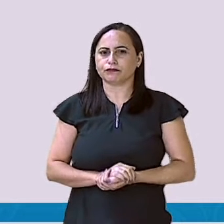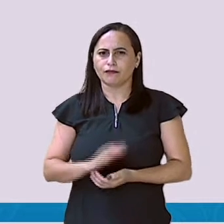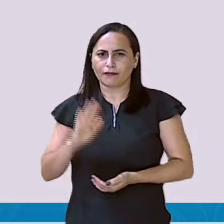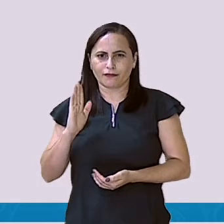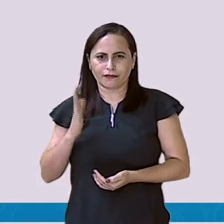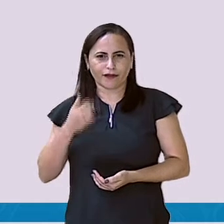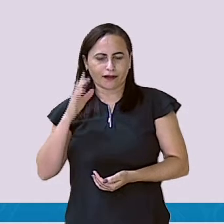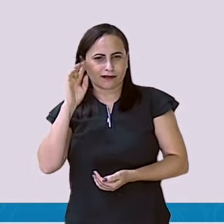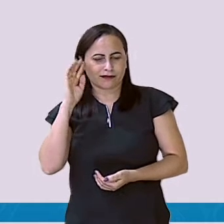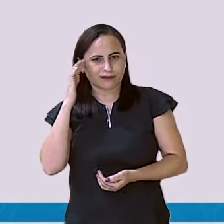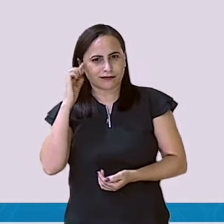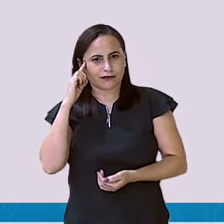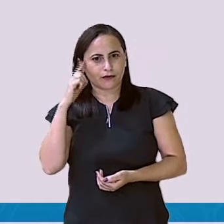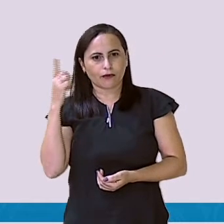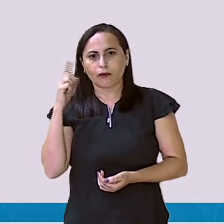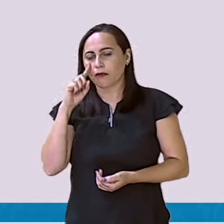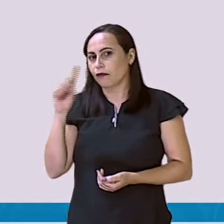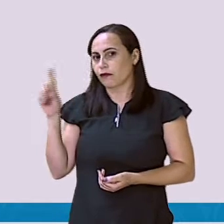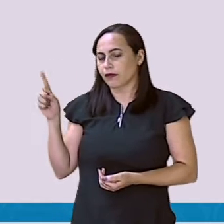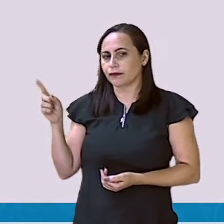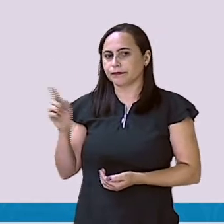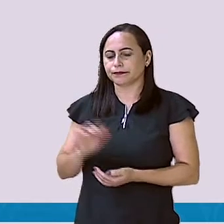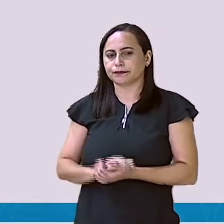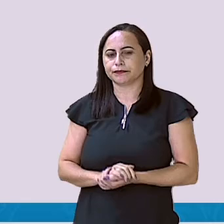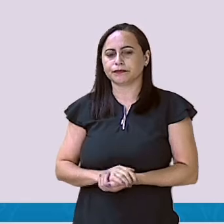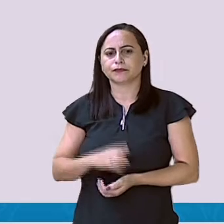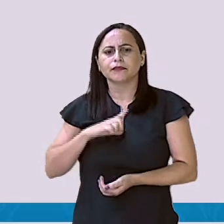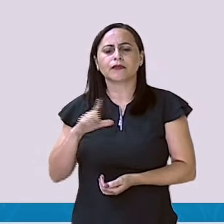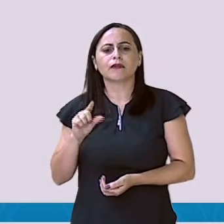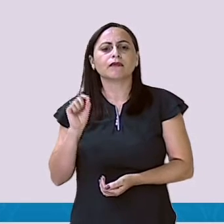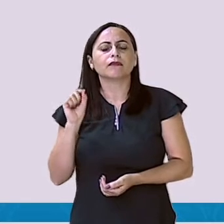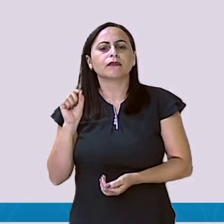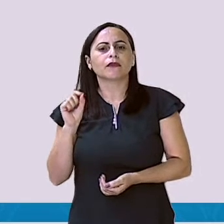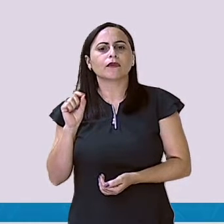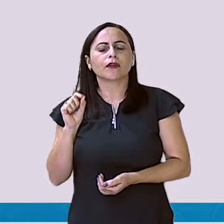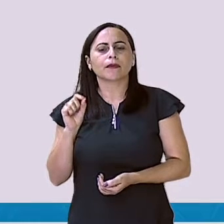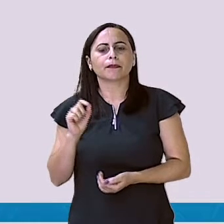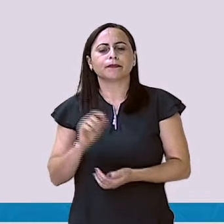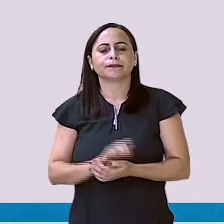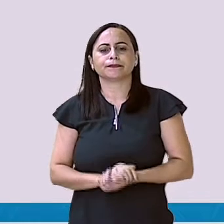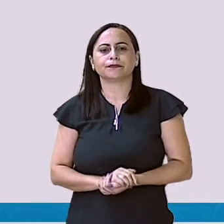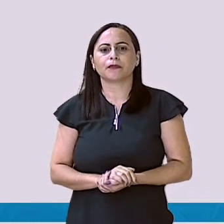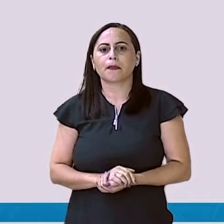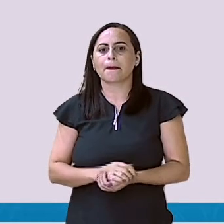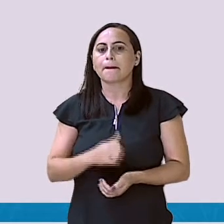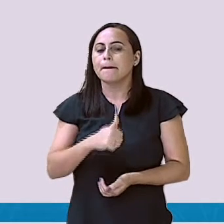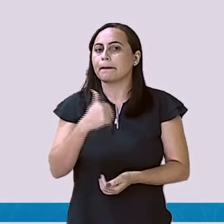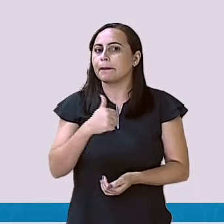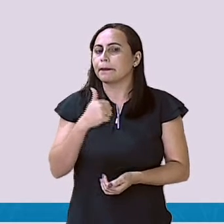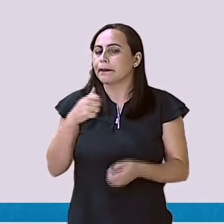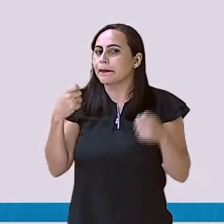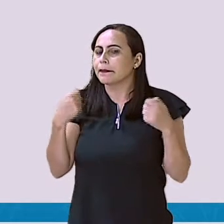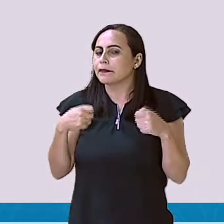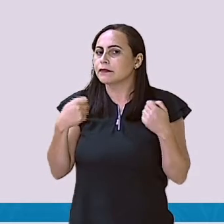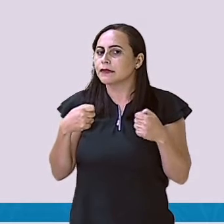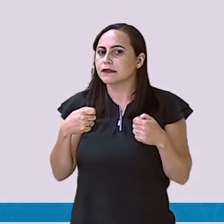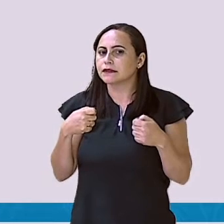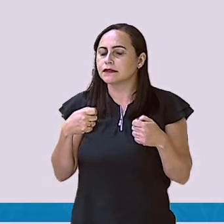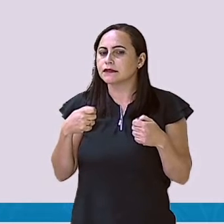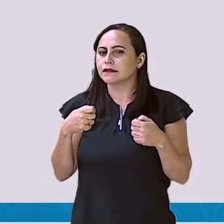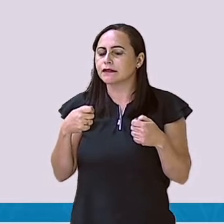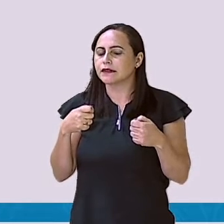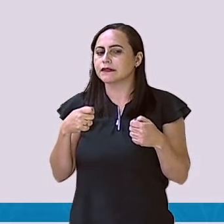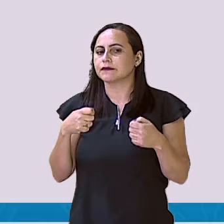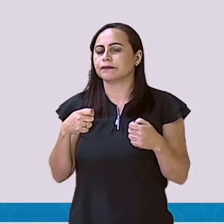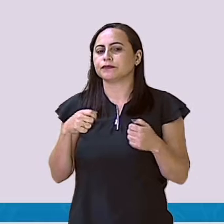Então nós temos aqui uma verificação. Quando você vai verificar, a primeira coisa que você pensa é vou